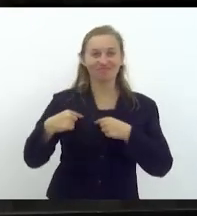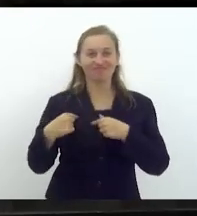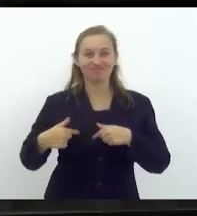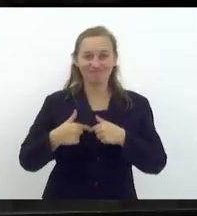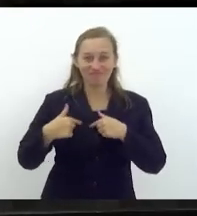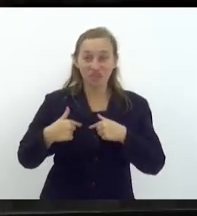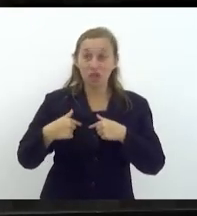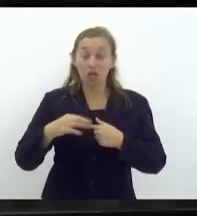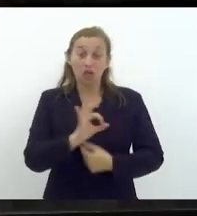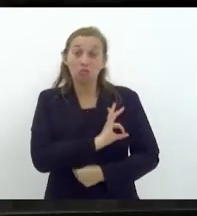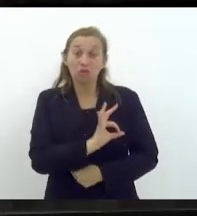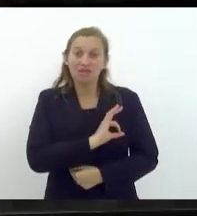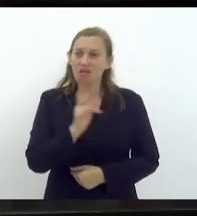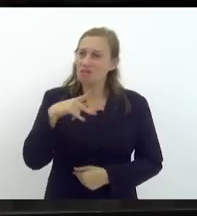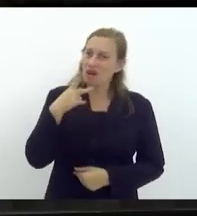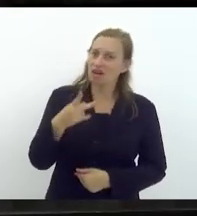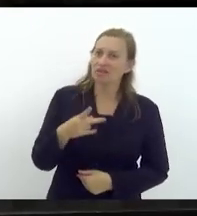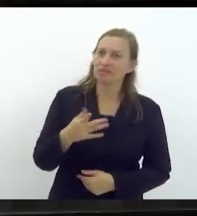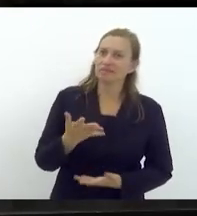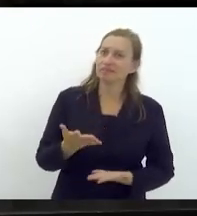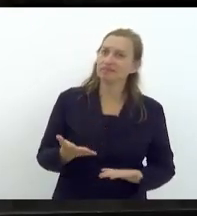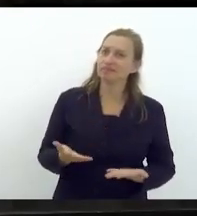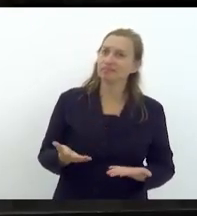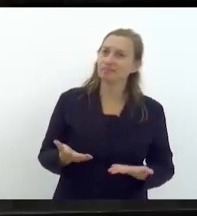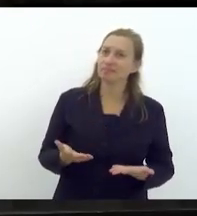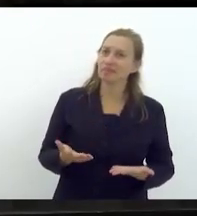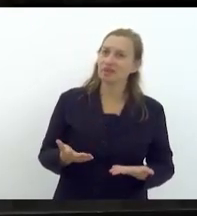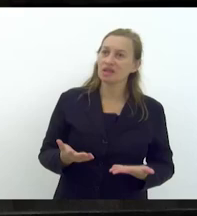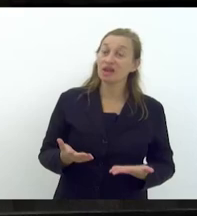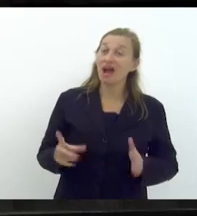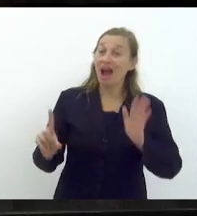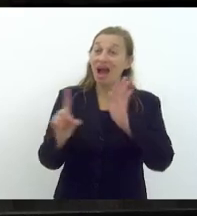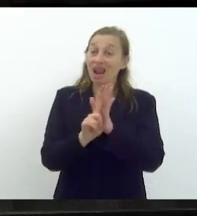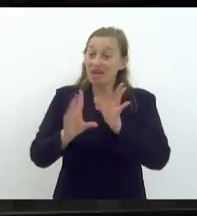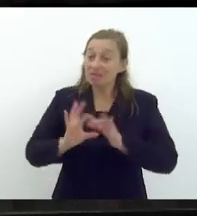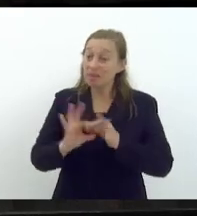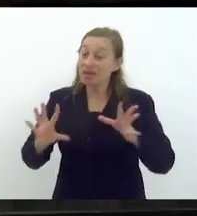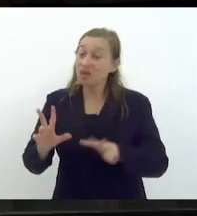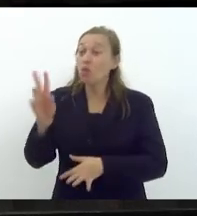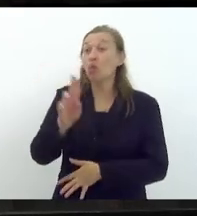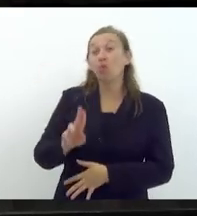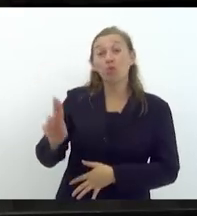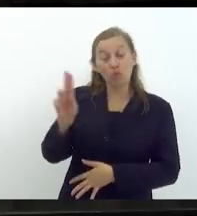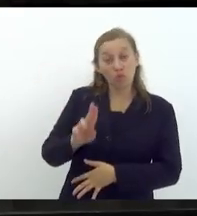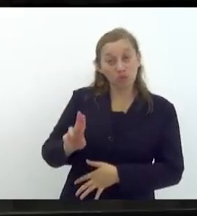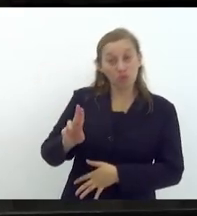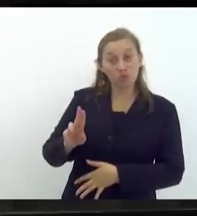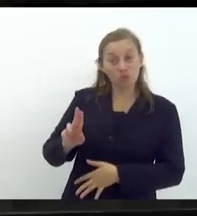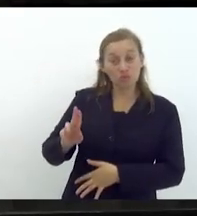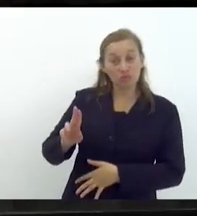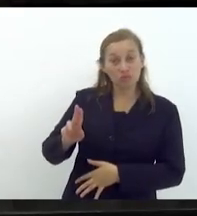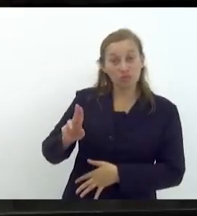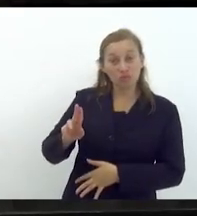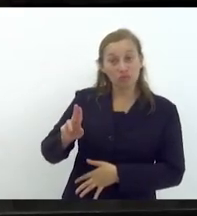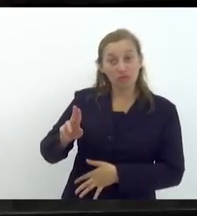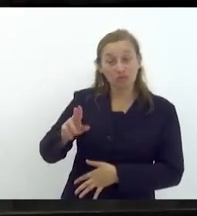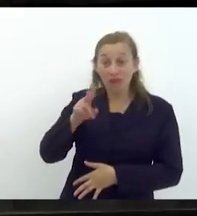e o policial fala a lei me permite ter o uso progressivo da força,